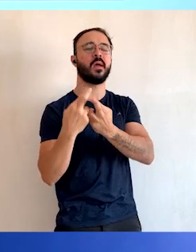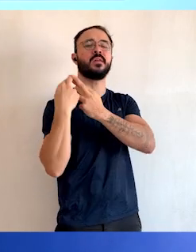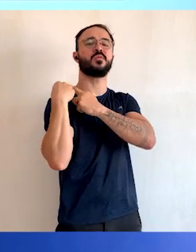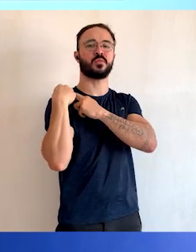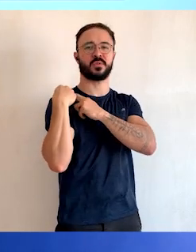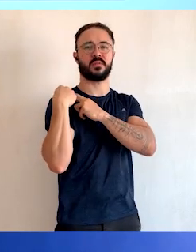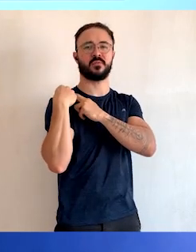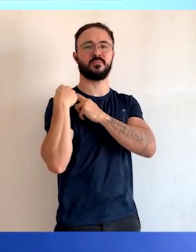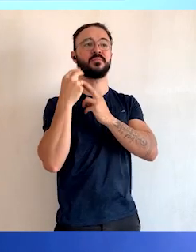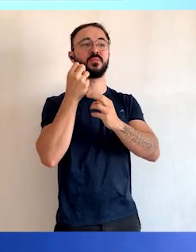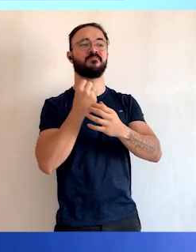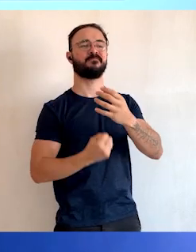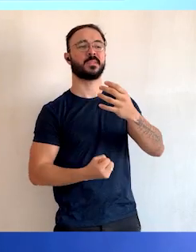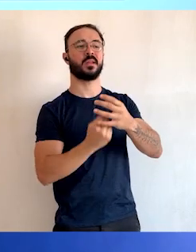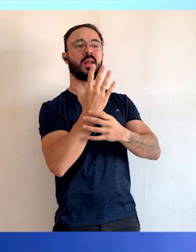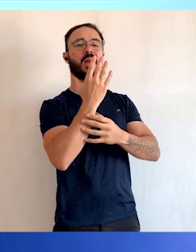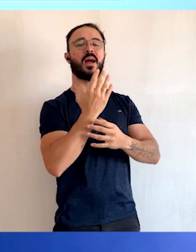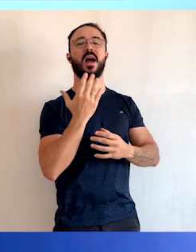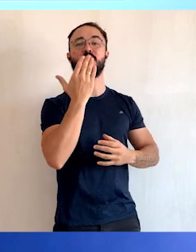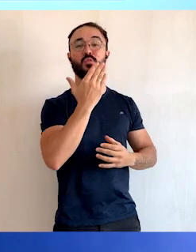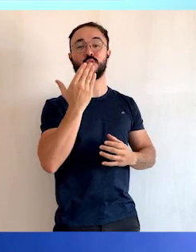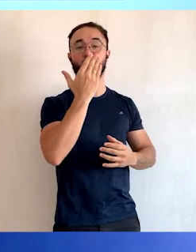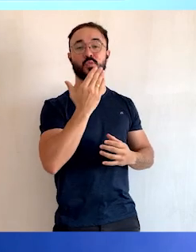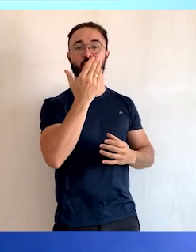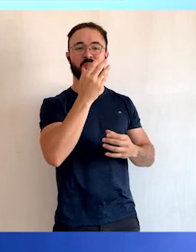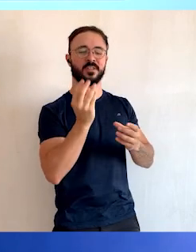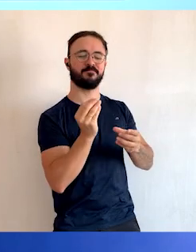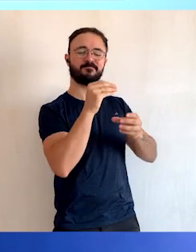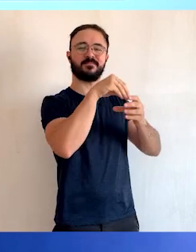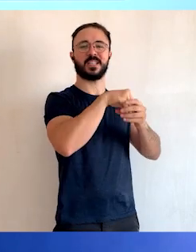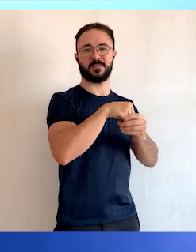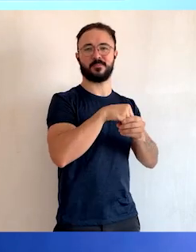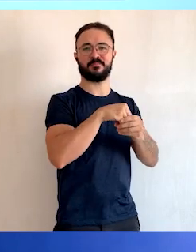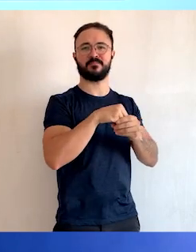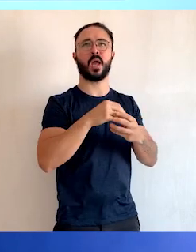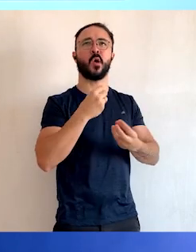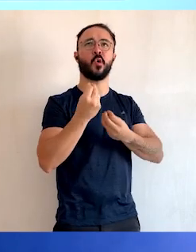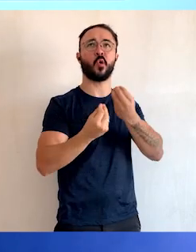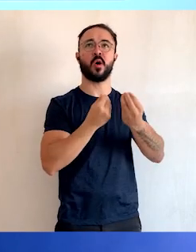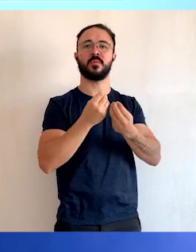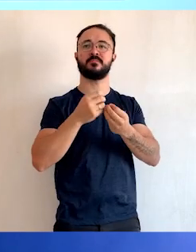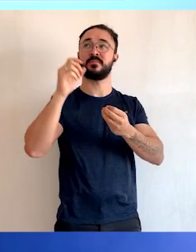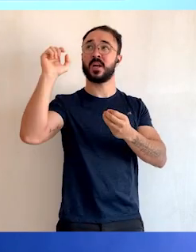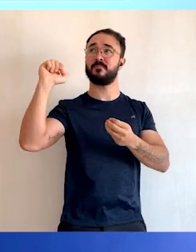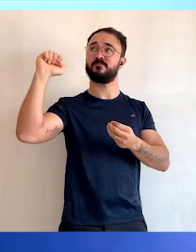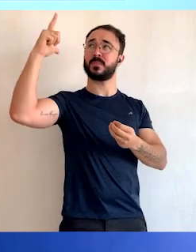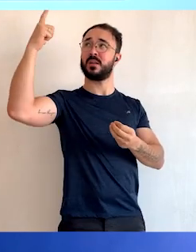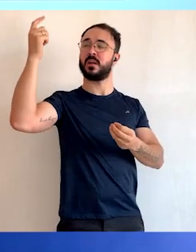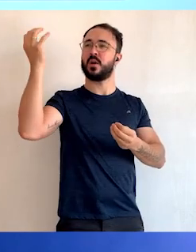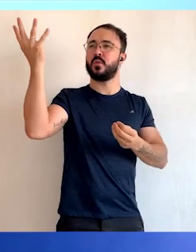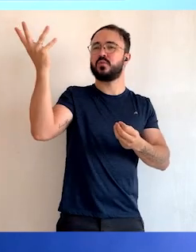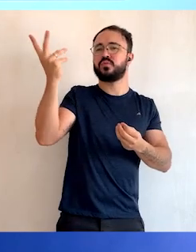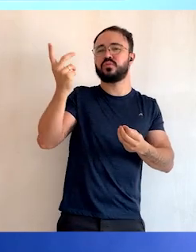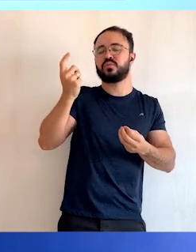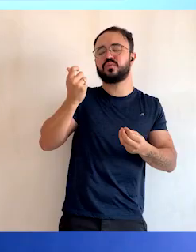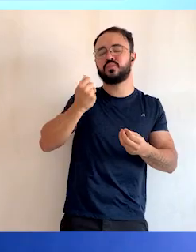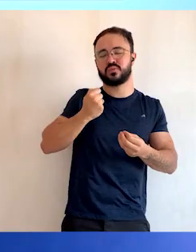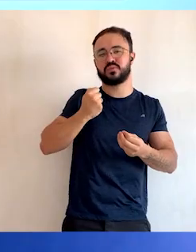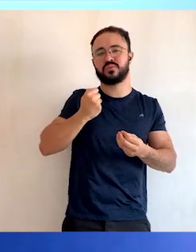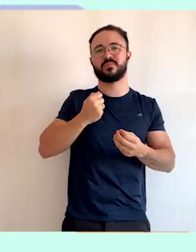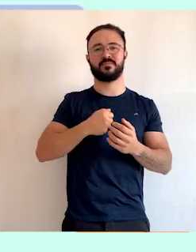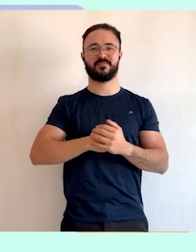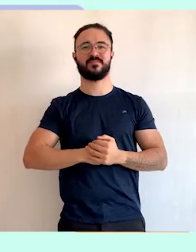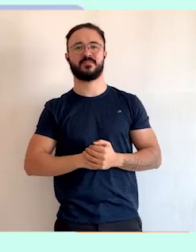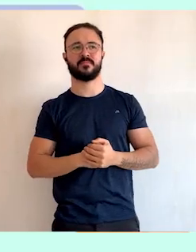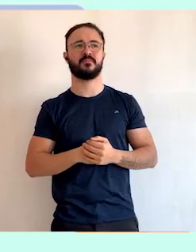pela produção de açúcares, através da fotossíntese, que é aquele